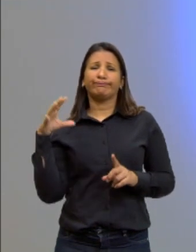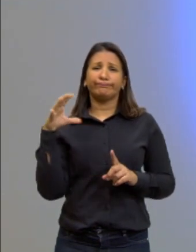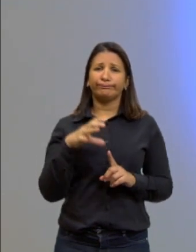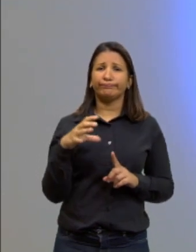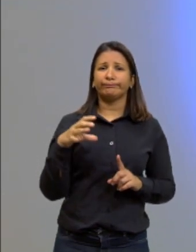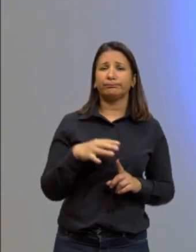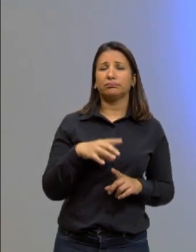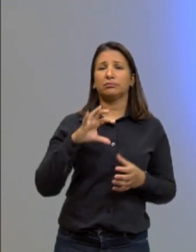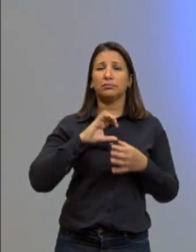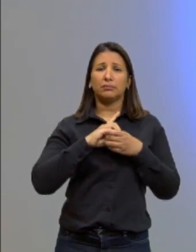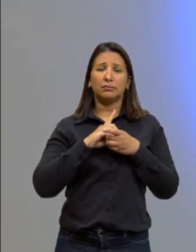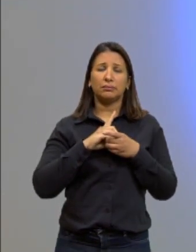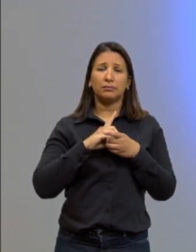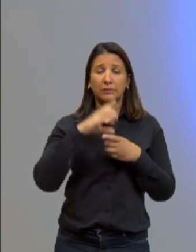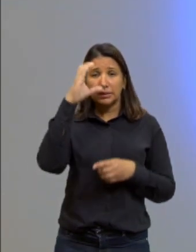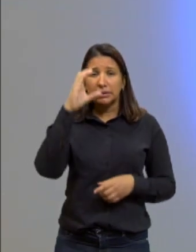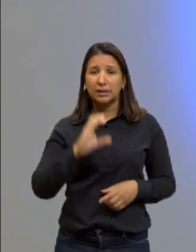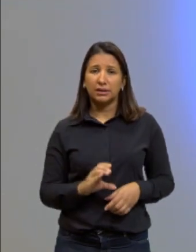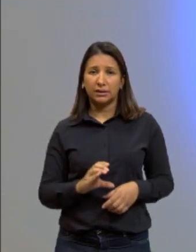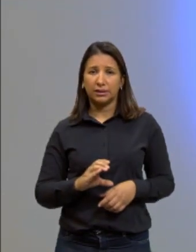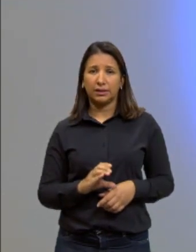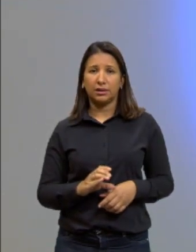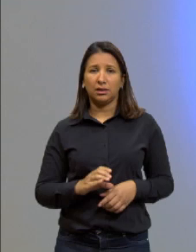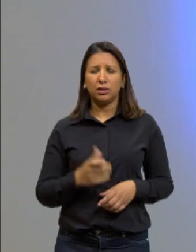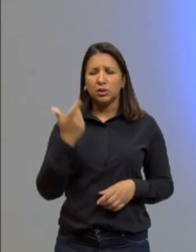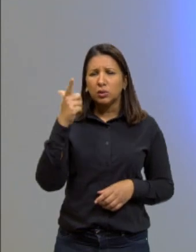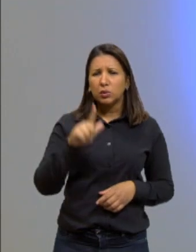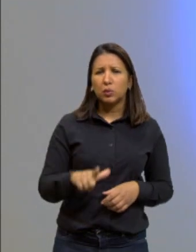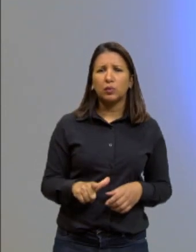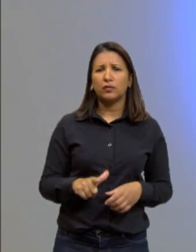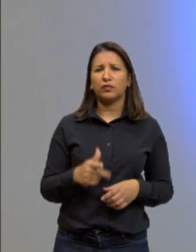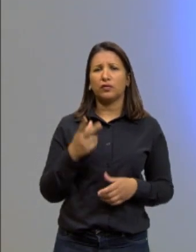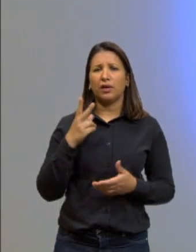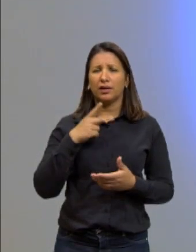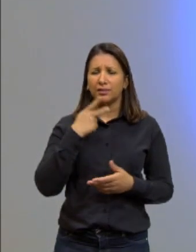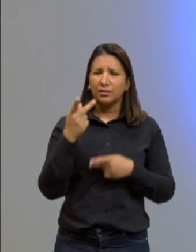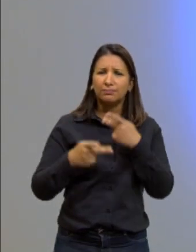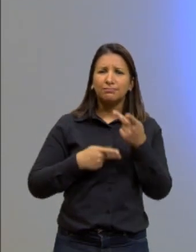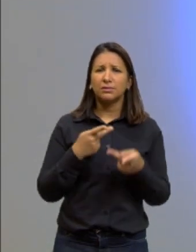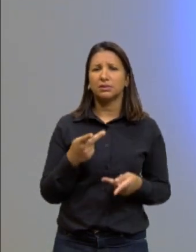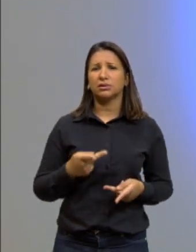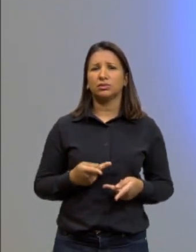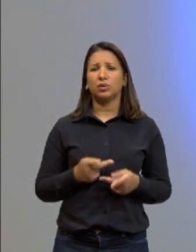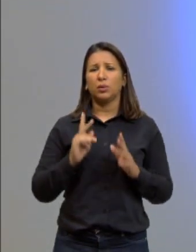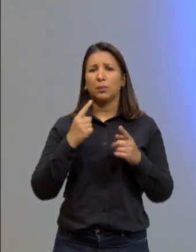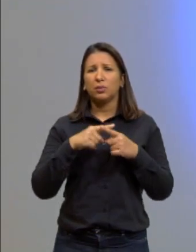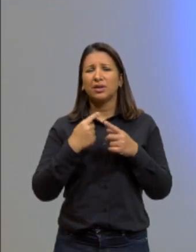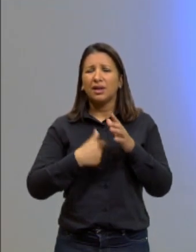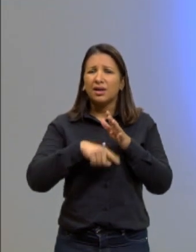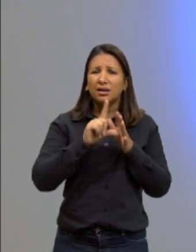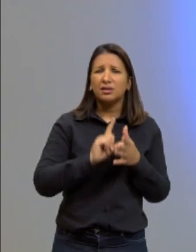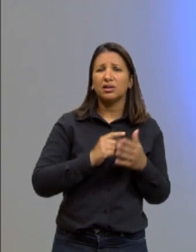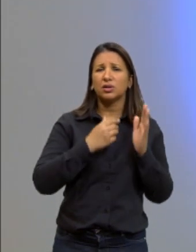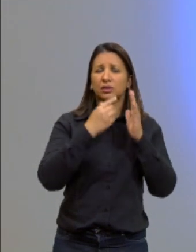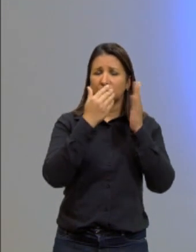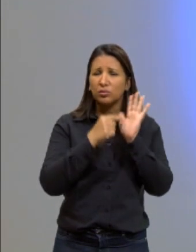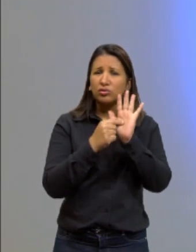ponto. ela já disse isso no começo do parágrafo, vendo? Por quê? Porque ela diz assim,